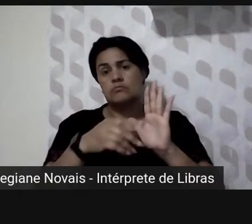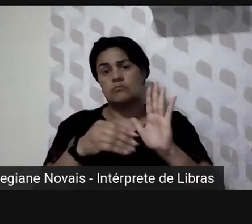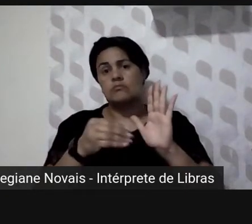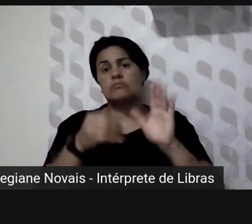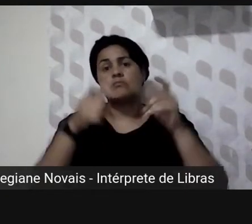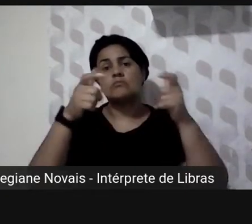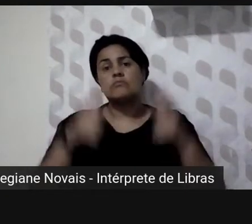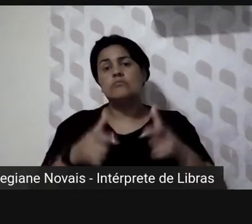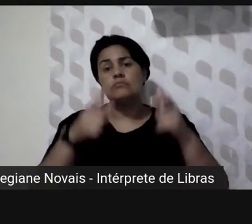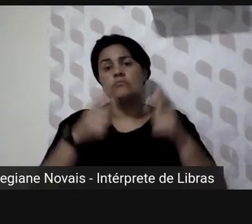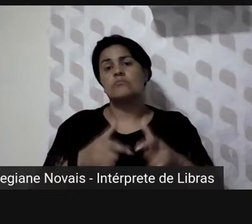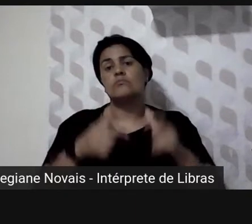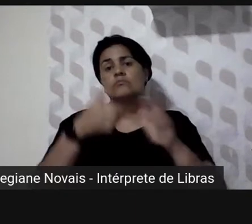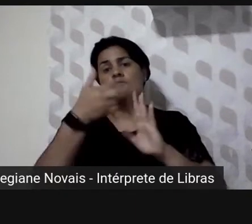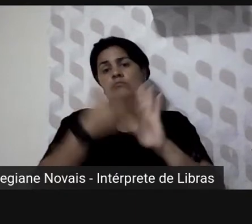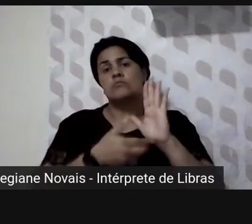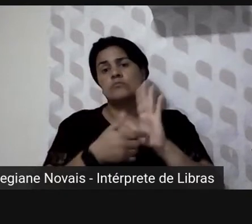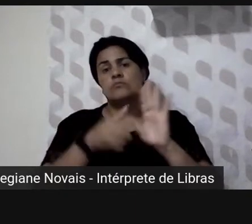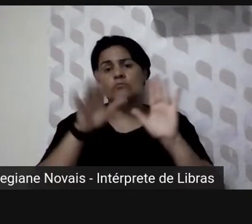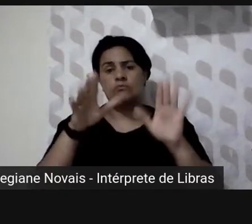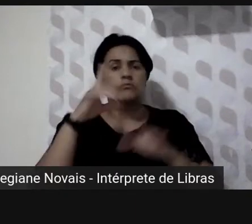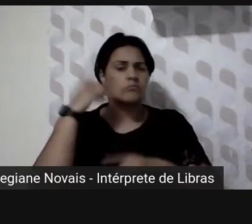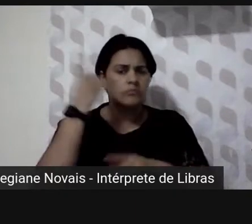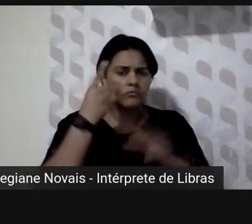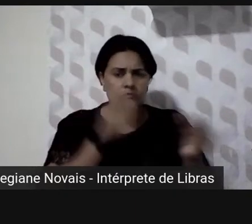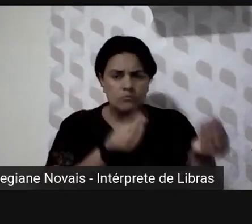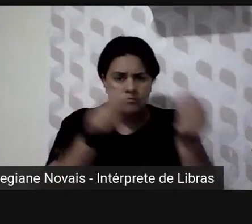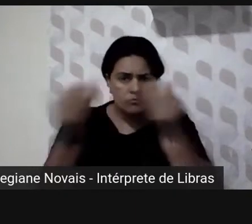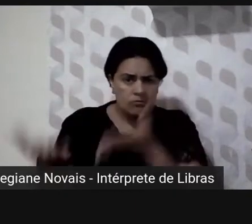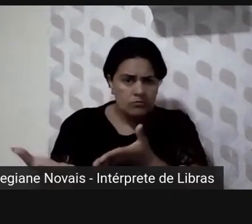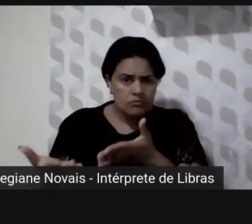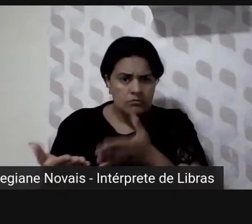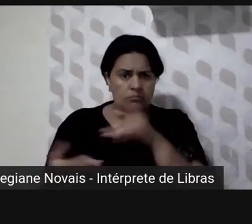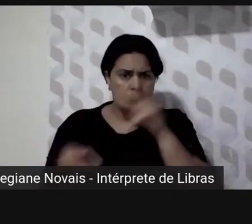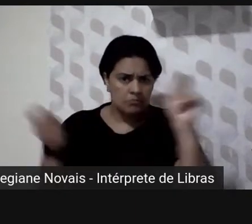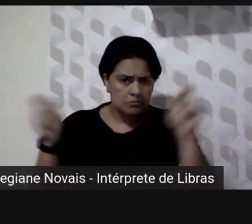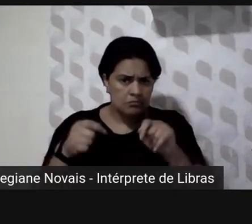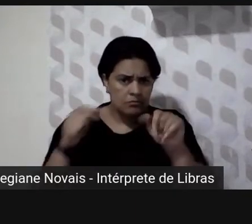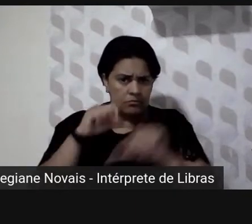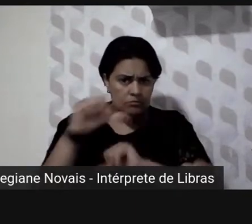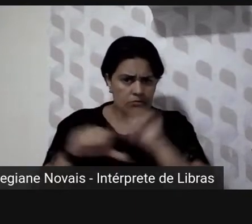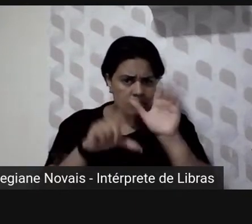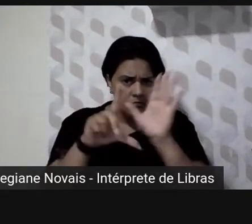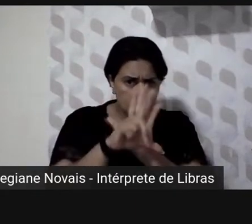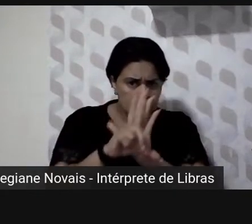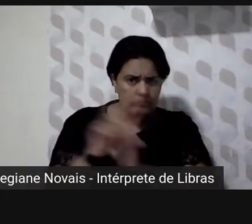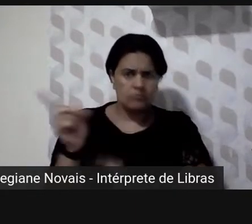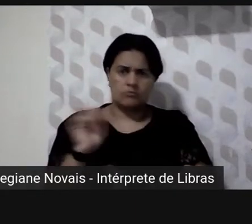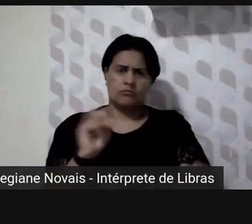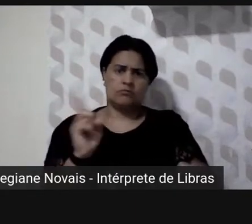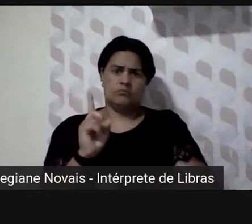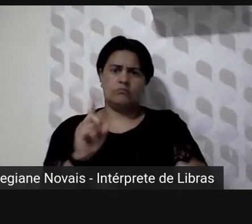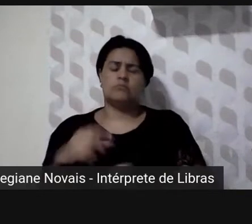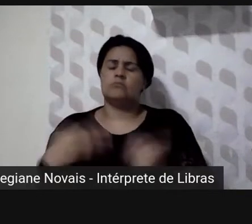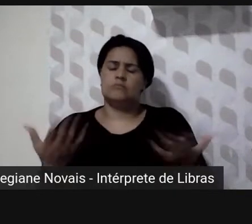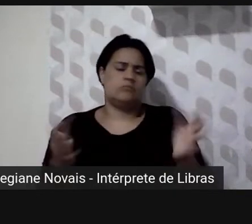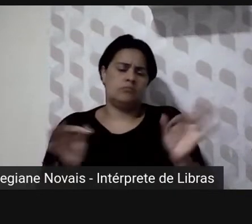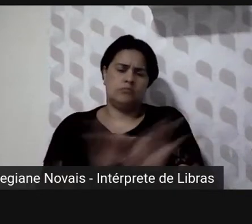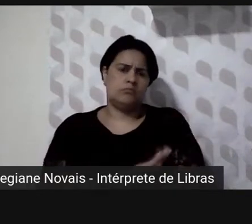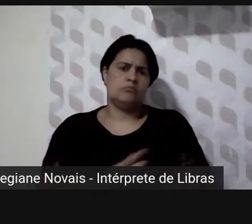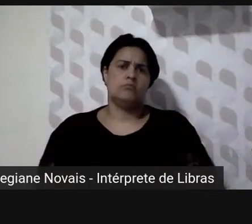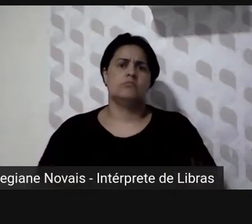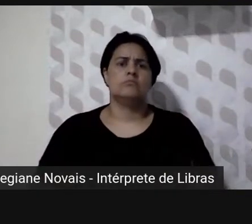está o deputado dele recebeu existe possibilidade disso virar lei ou não é isso é fundamentalmente isso